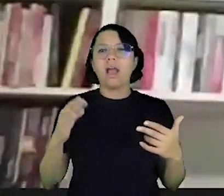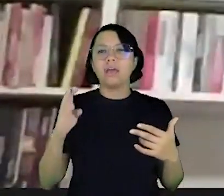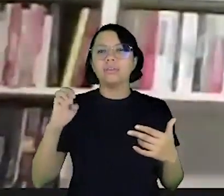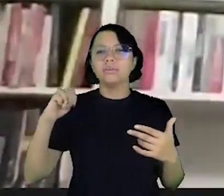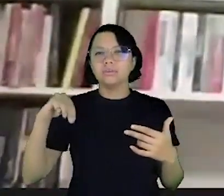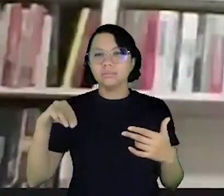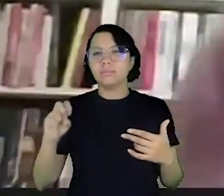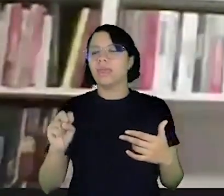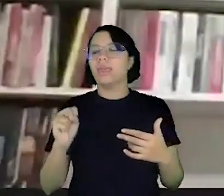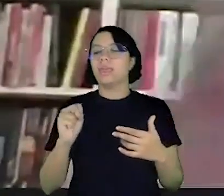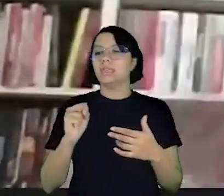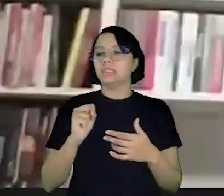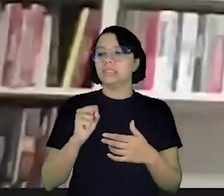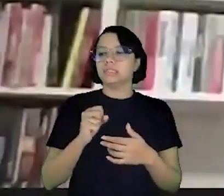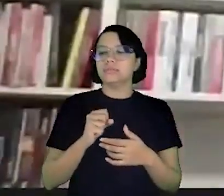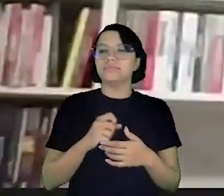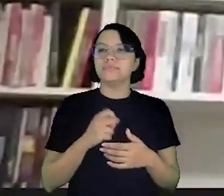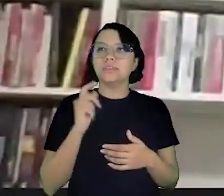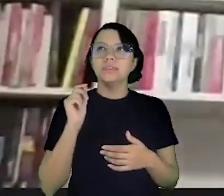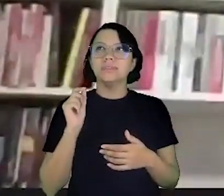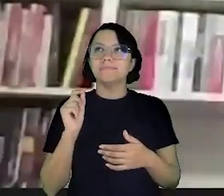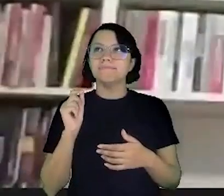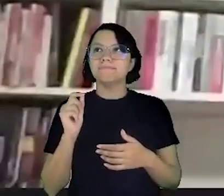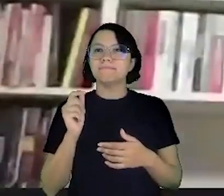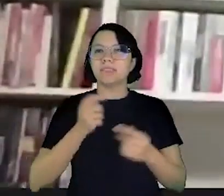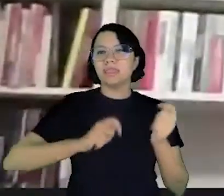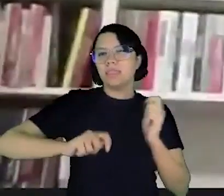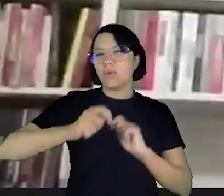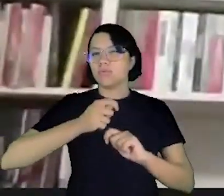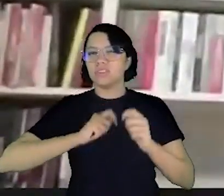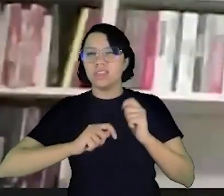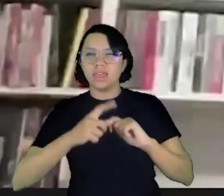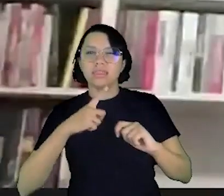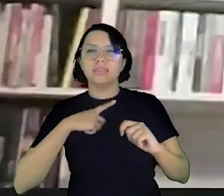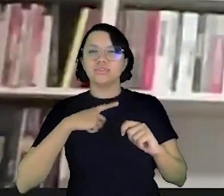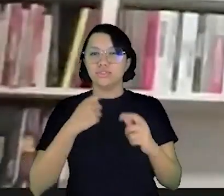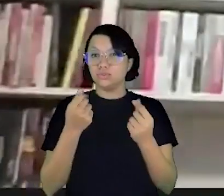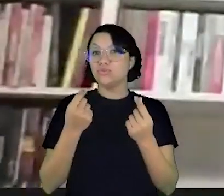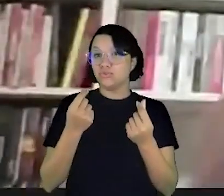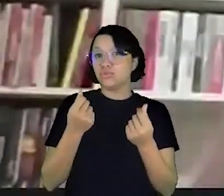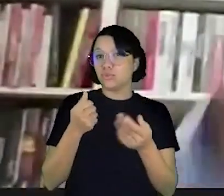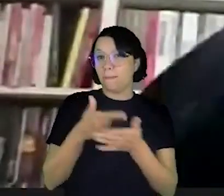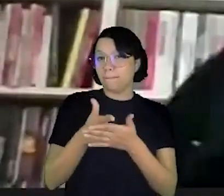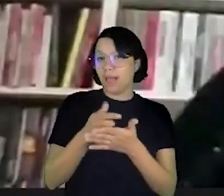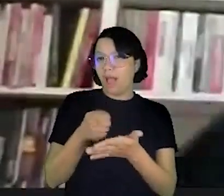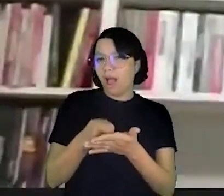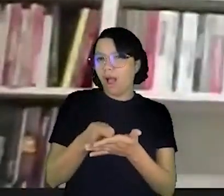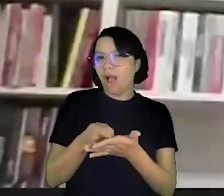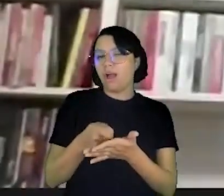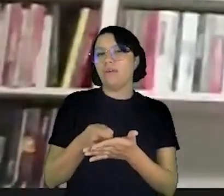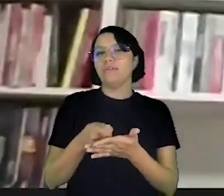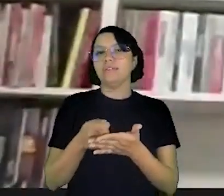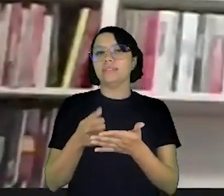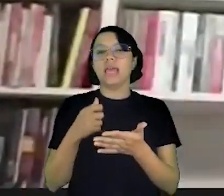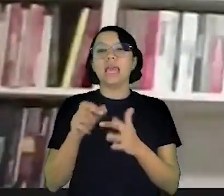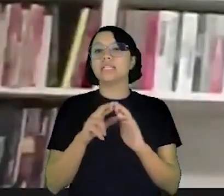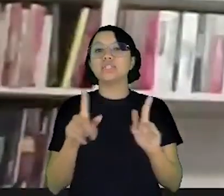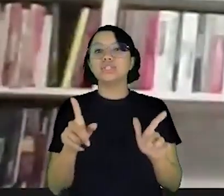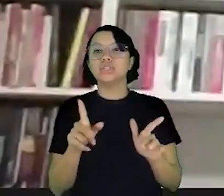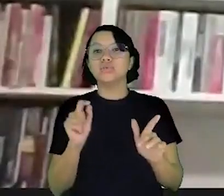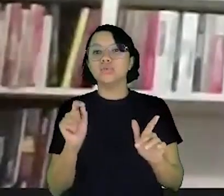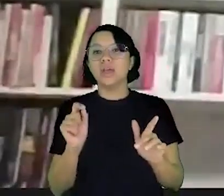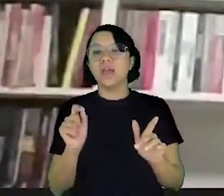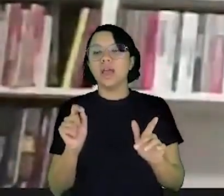vários bens de linha branca etc e negociando daqui tinha o recurso para pagar à vista